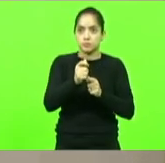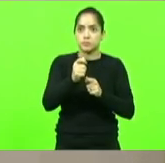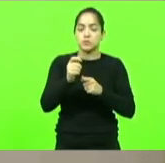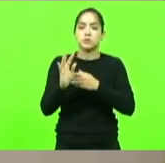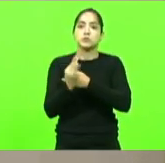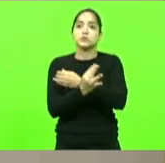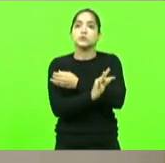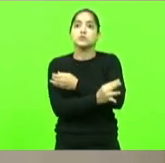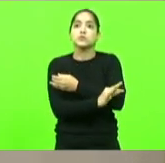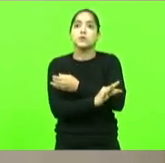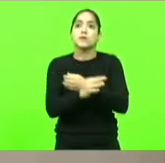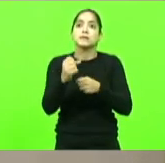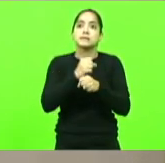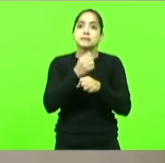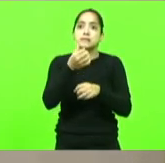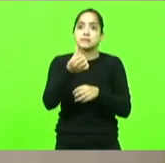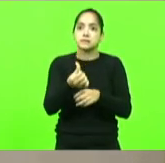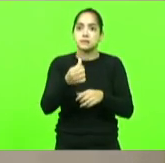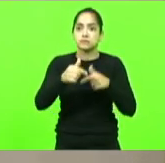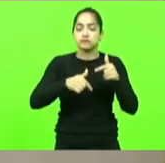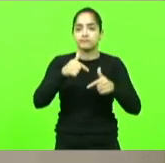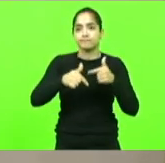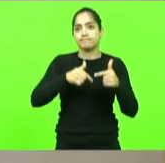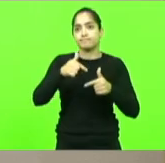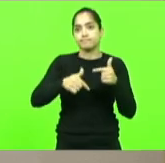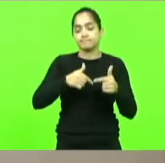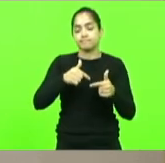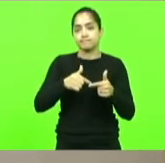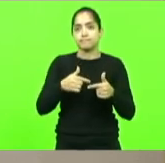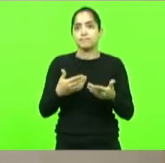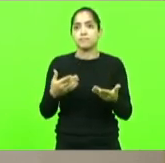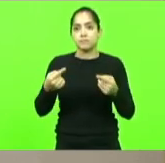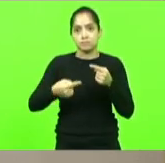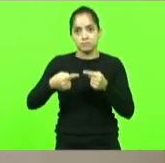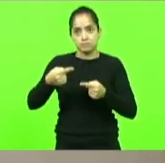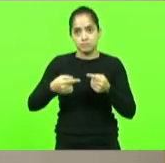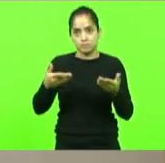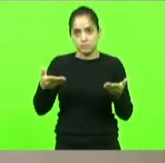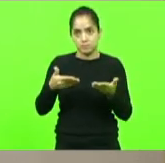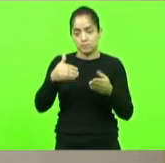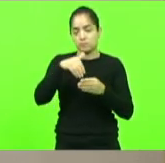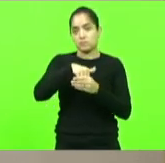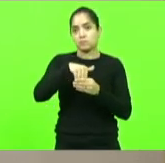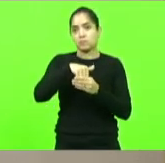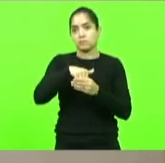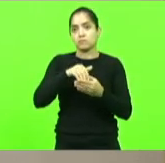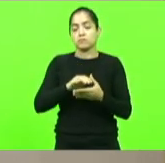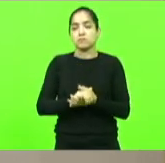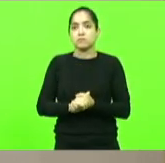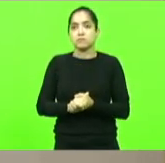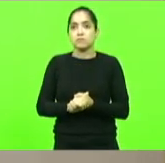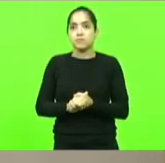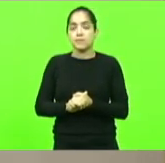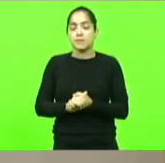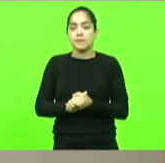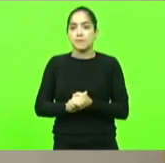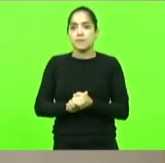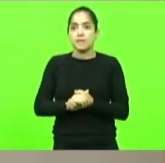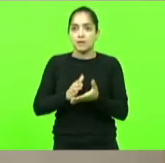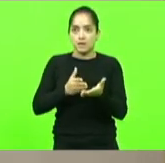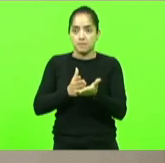de atividade em discussão não havendo quem queira discutir em votação deputados que aprovam permaneçam como se encontra